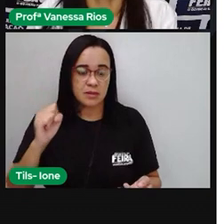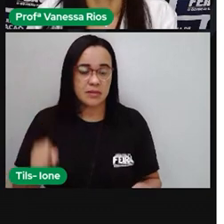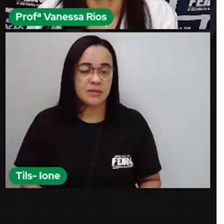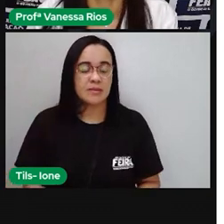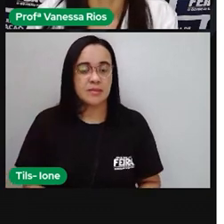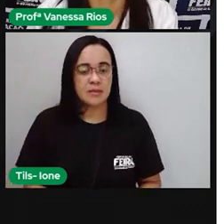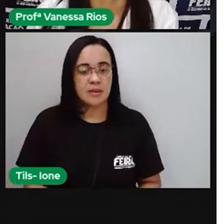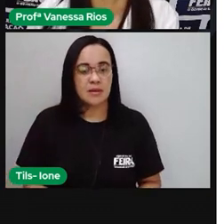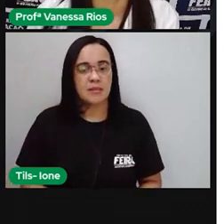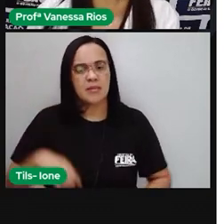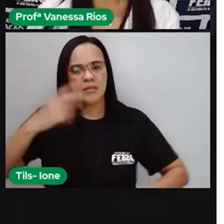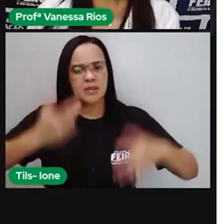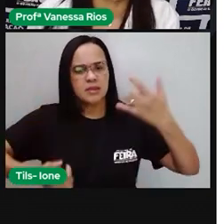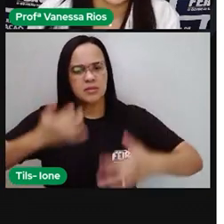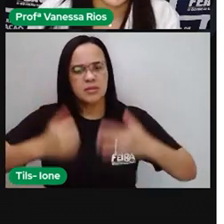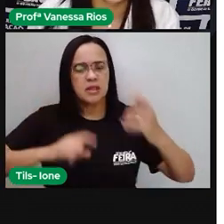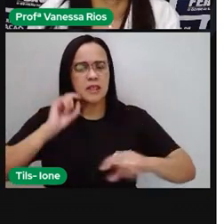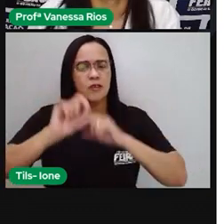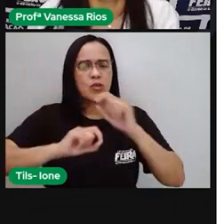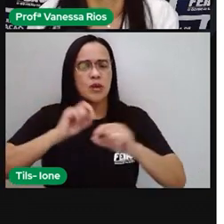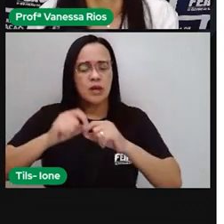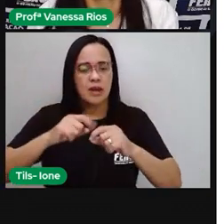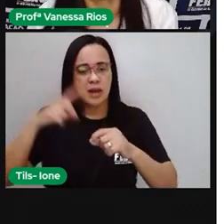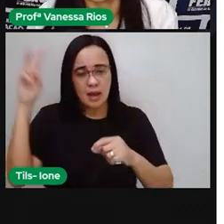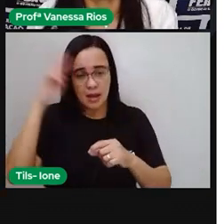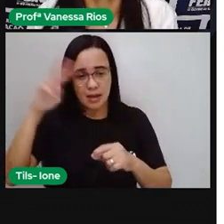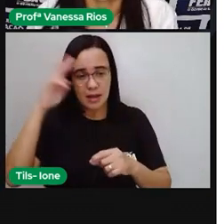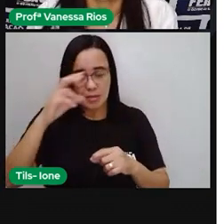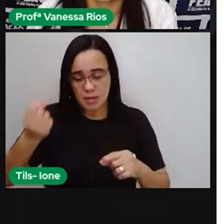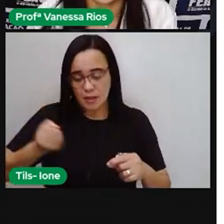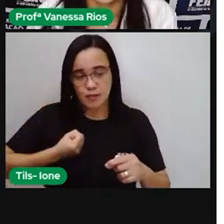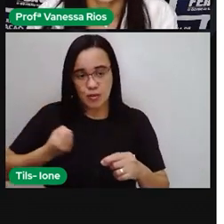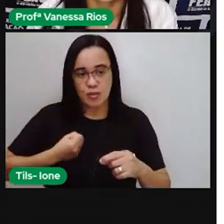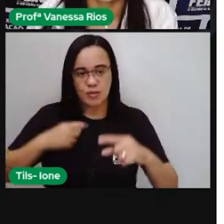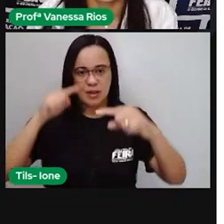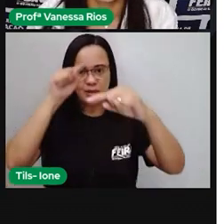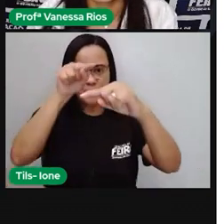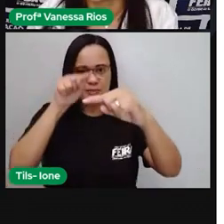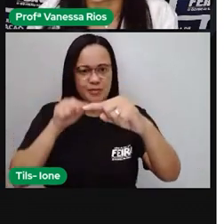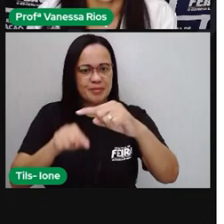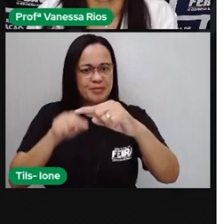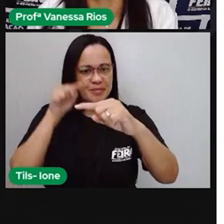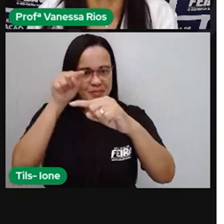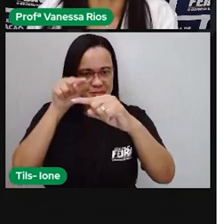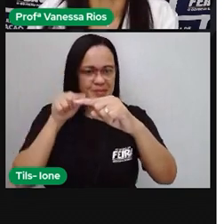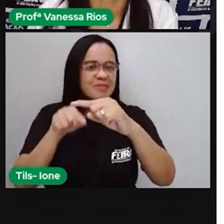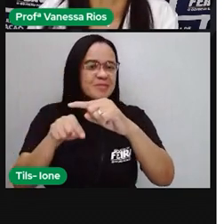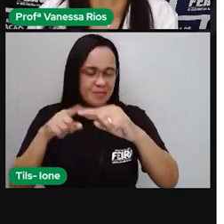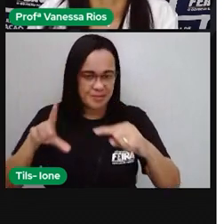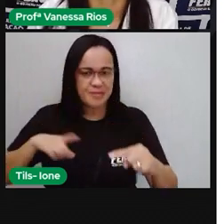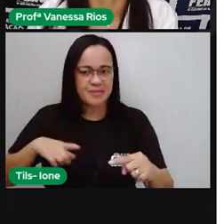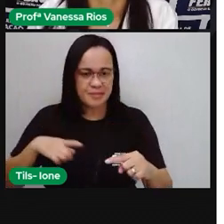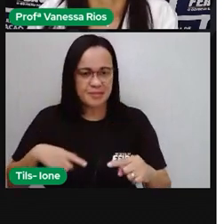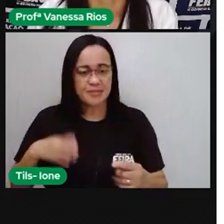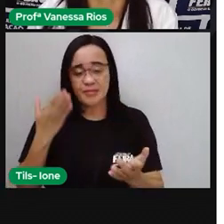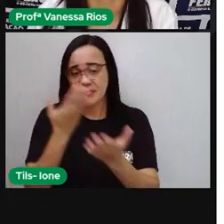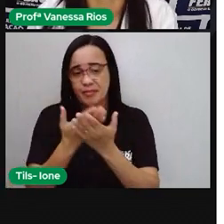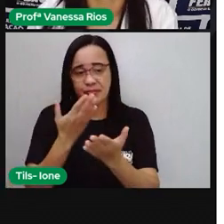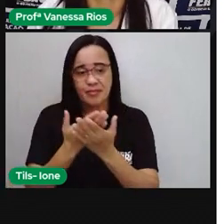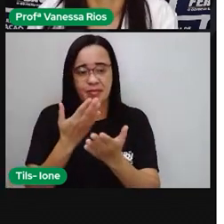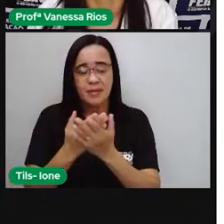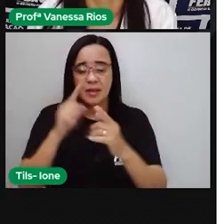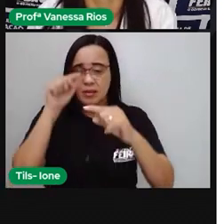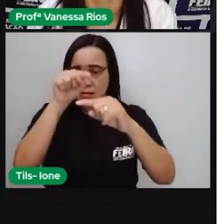falando de números fracionários, porque aí tem uma fração. Mas a gente não está estudando sobre números